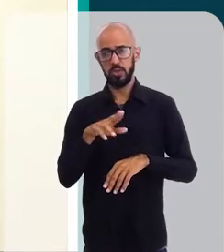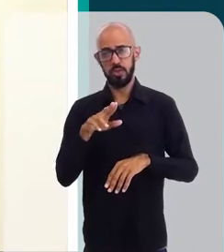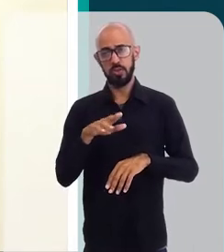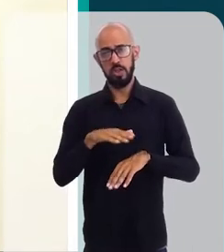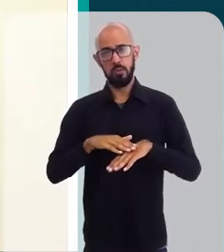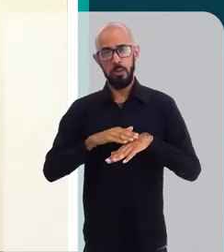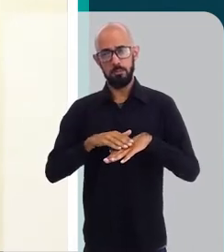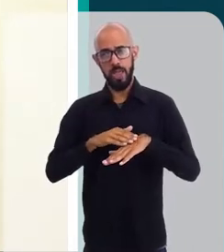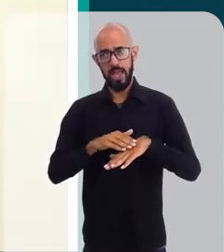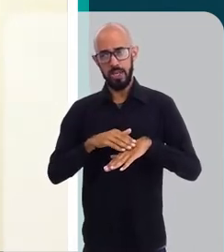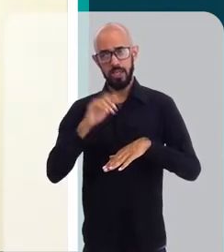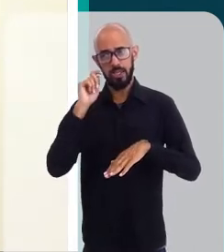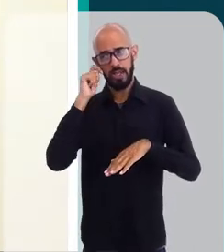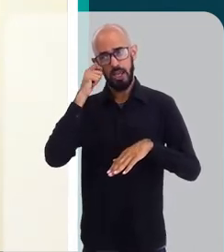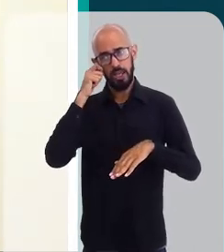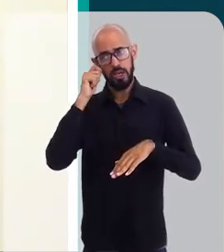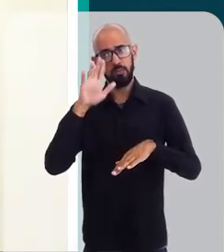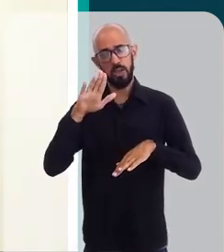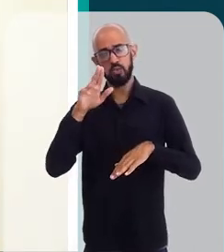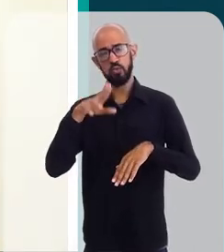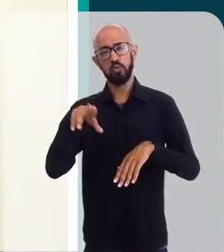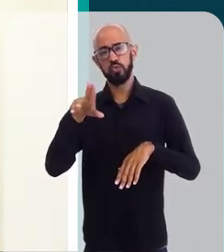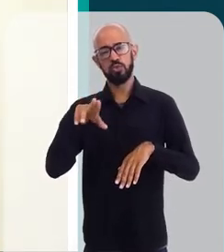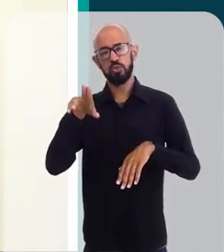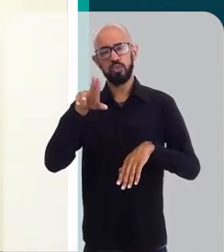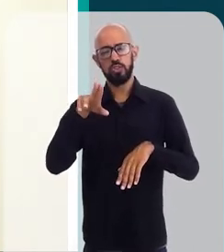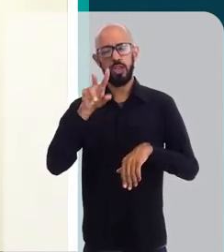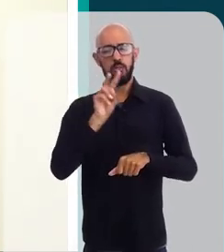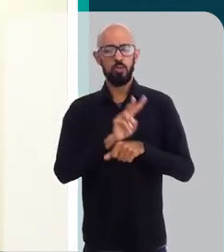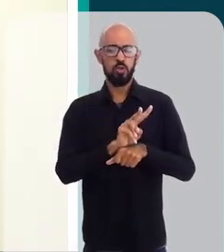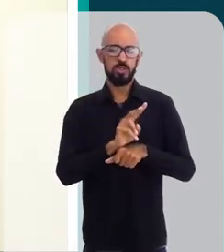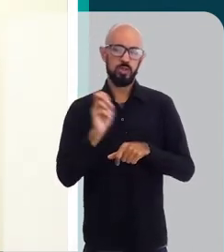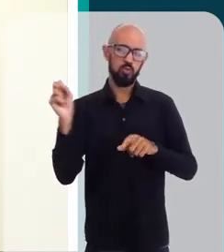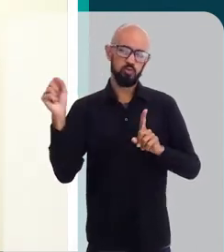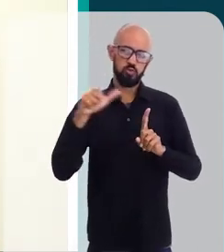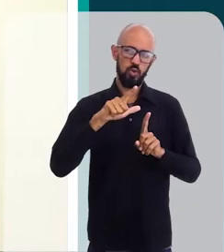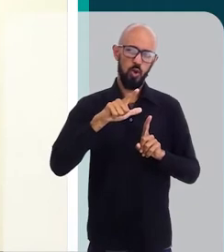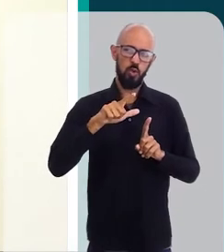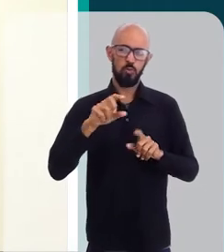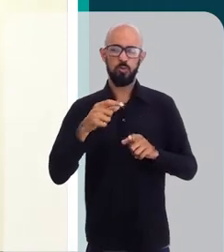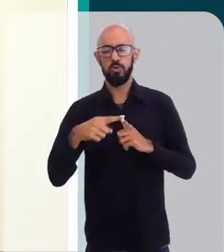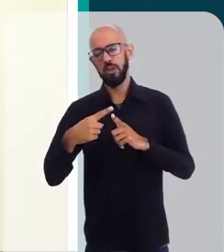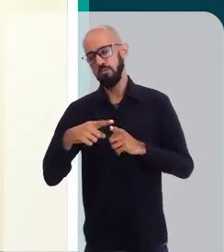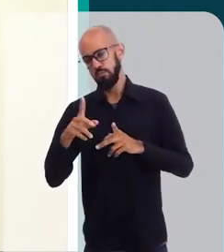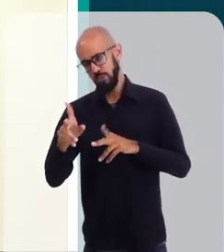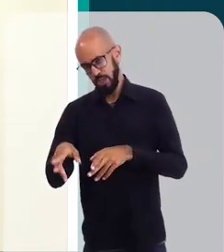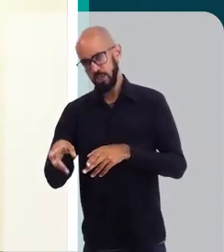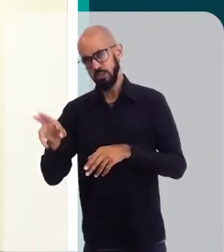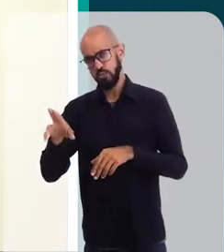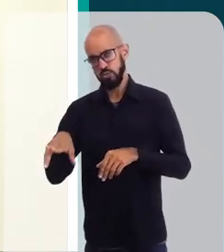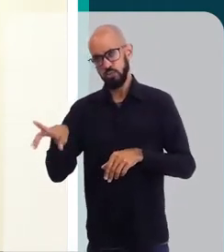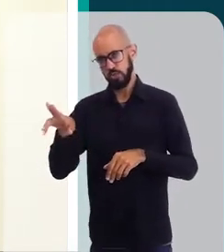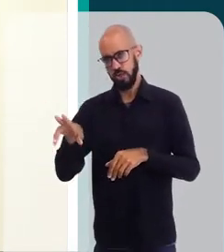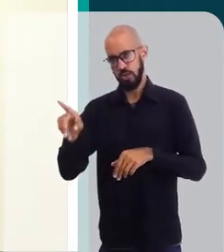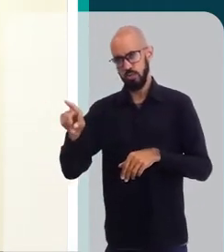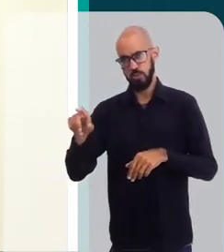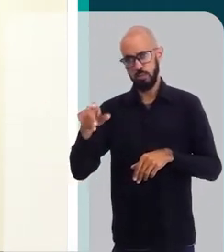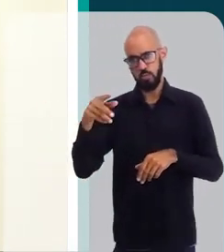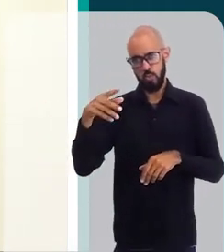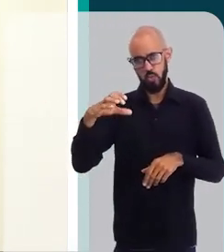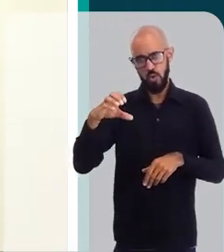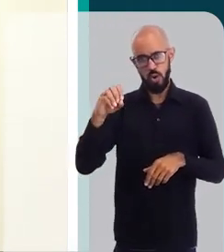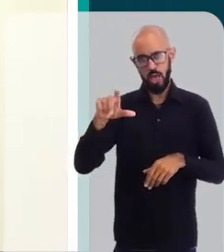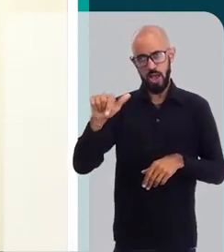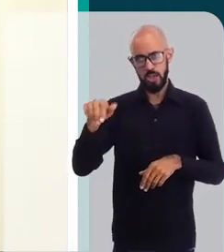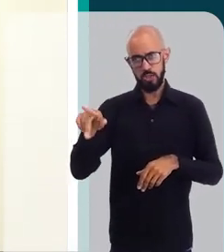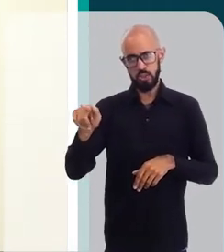ter uma pele negra e não utilizar o protetor solar porque mesmo tendo uma produção um pouco maior de colágeno,